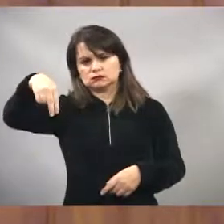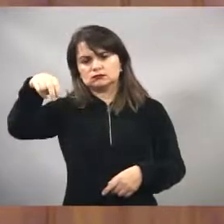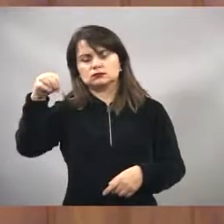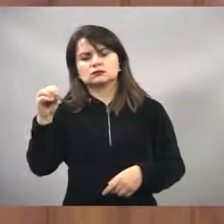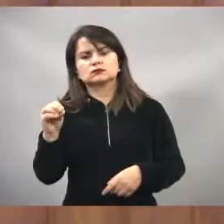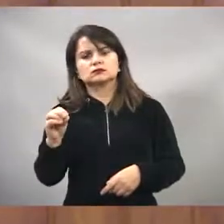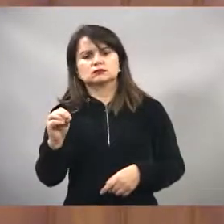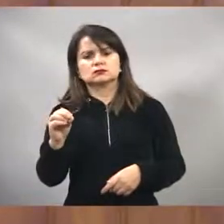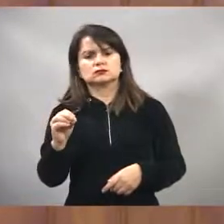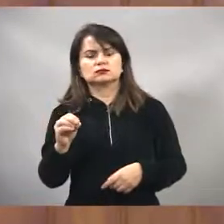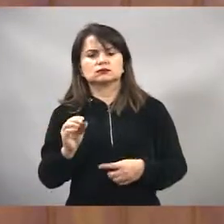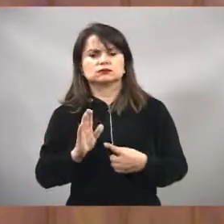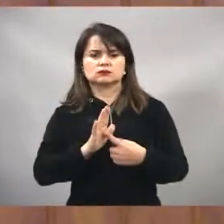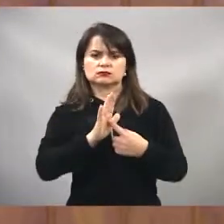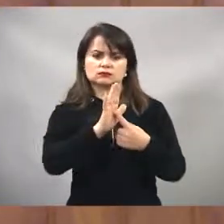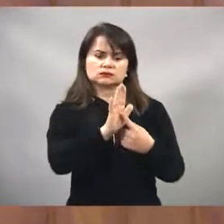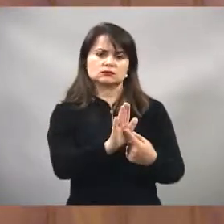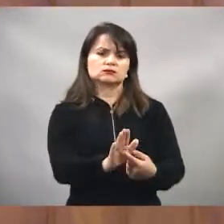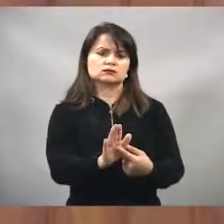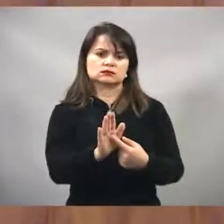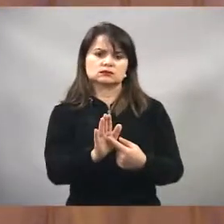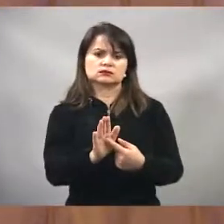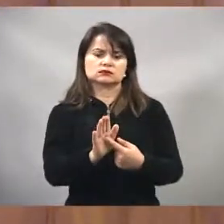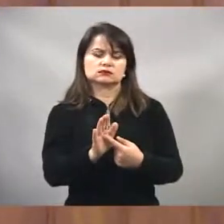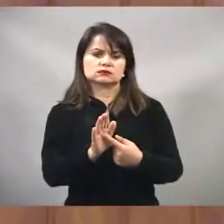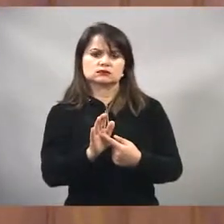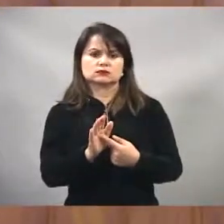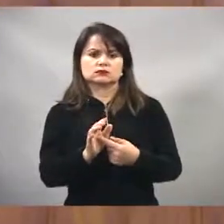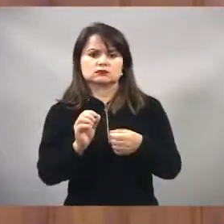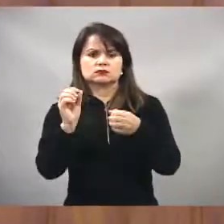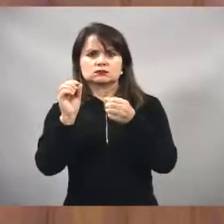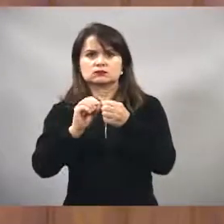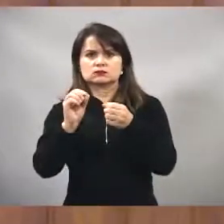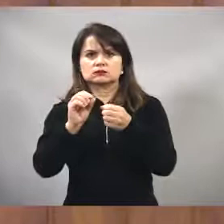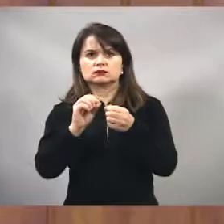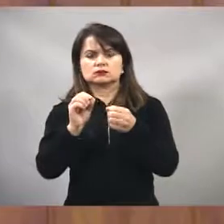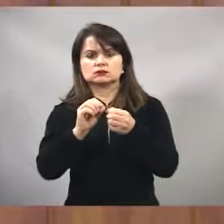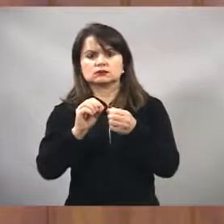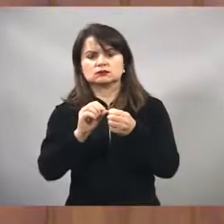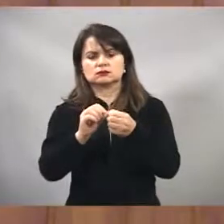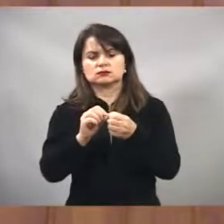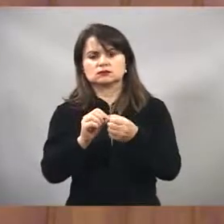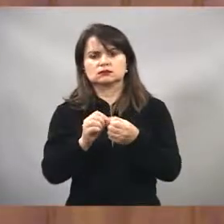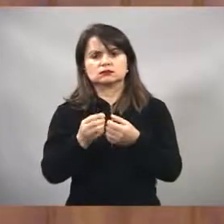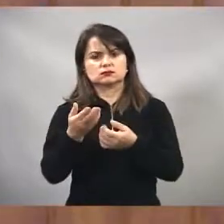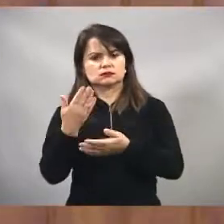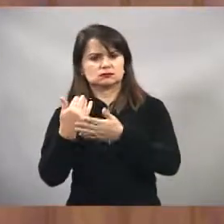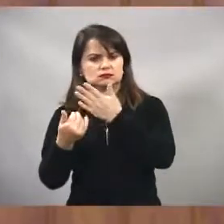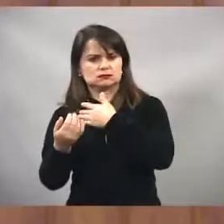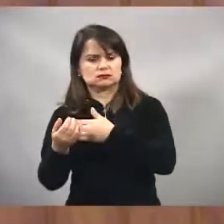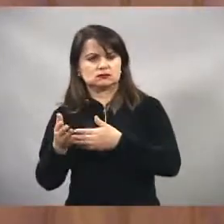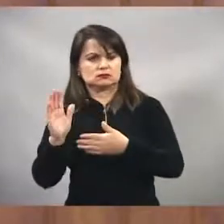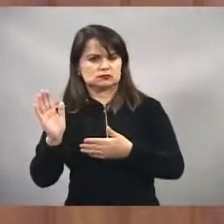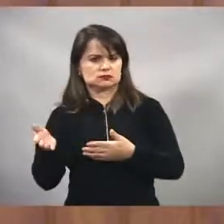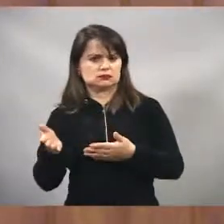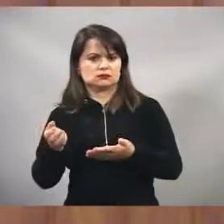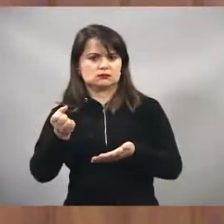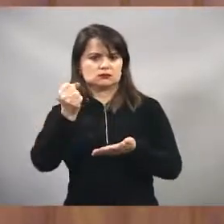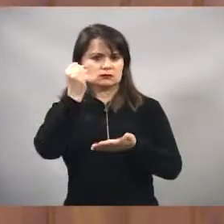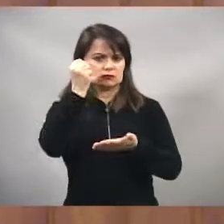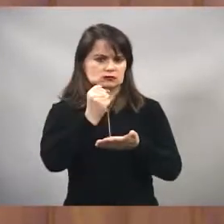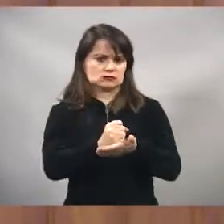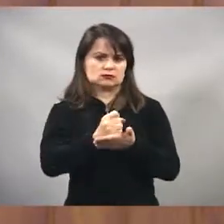Esse reiteramento que faço, eu protocolei nessa casa e votado nessa